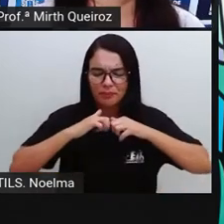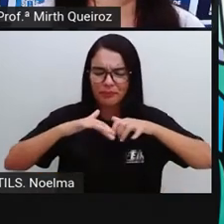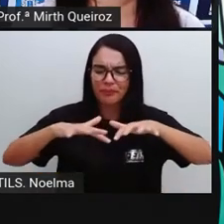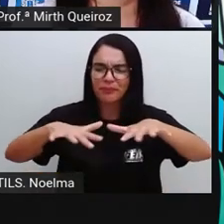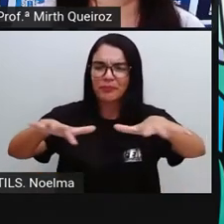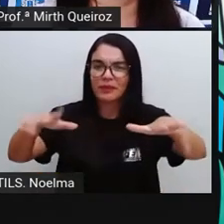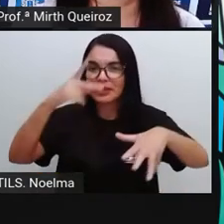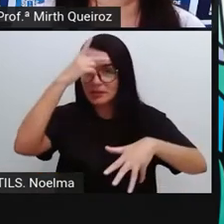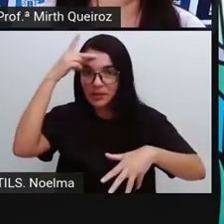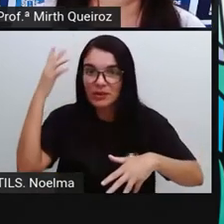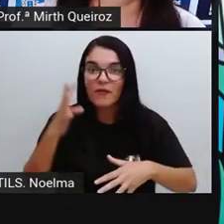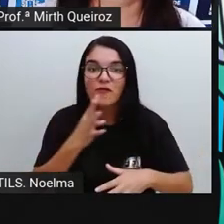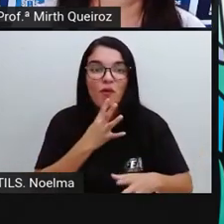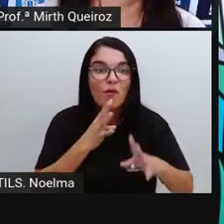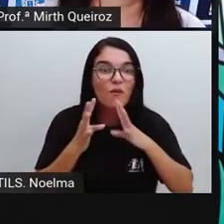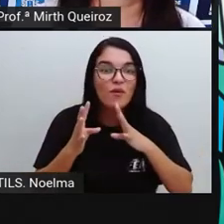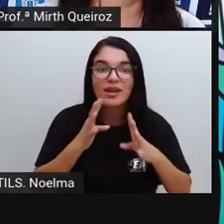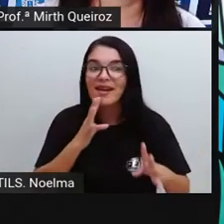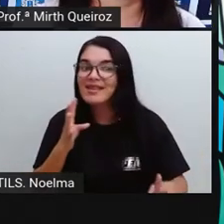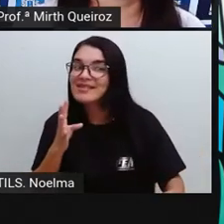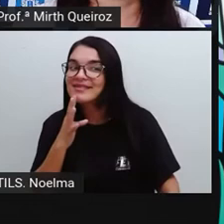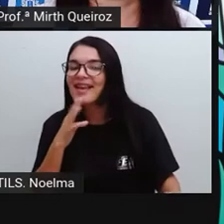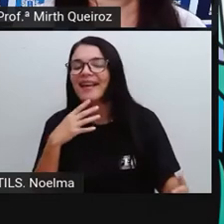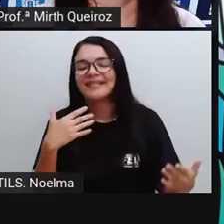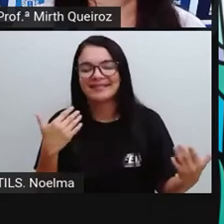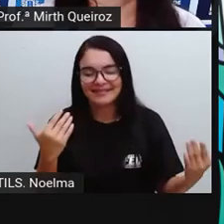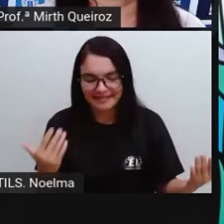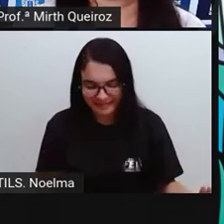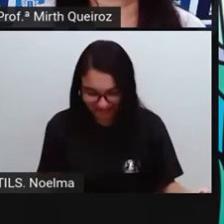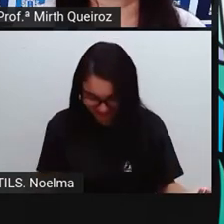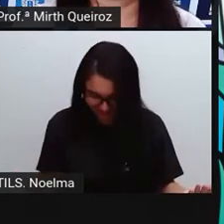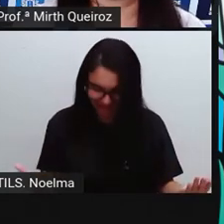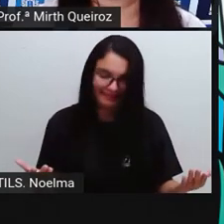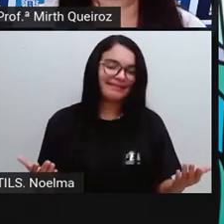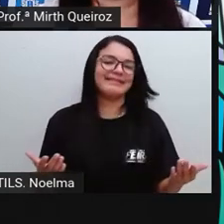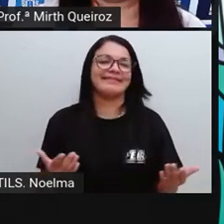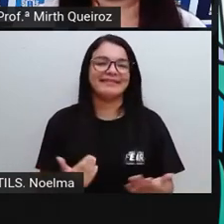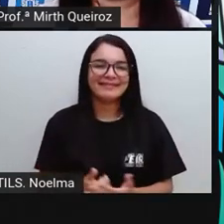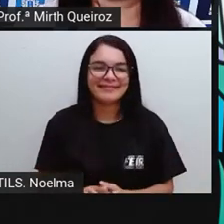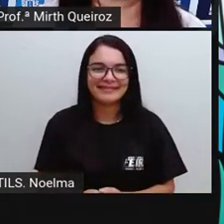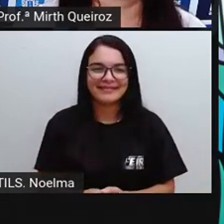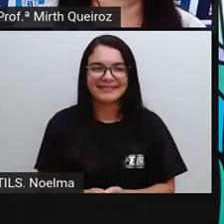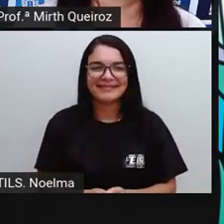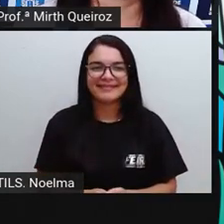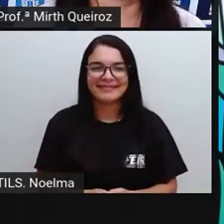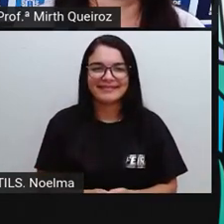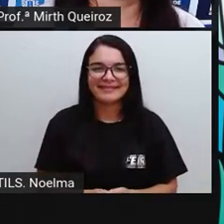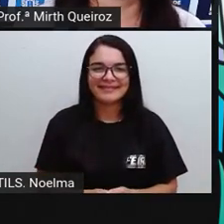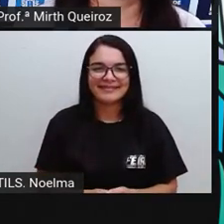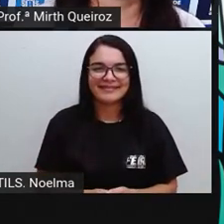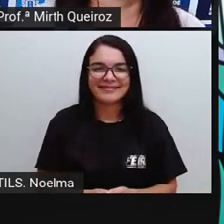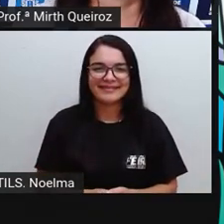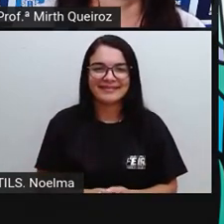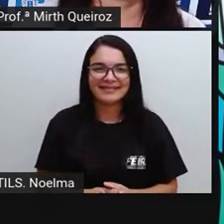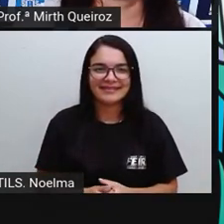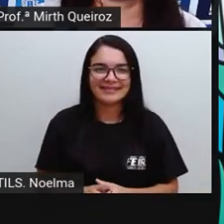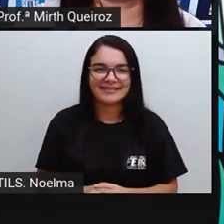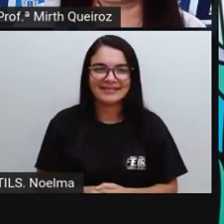público bem maior. E aí ele diz, ele afirma aí que ele quer que a obra de arte dele seja uma obra